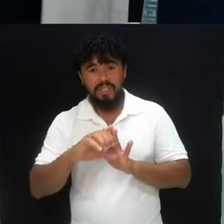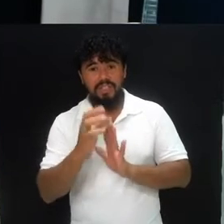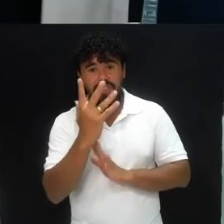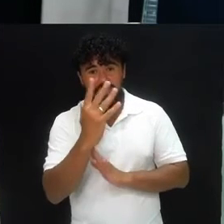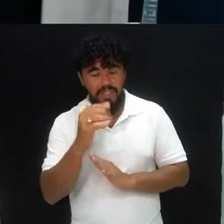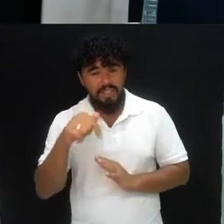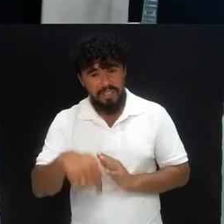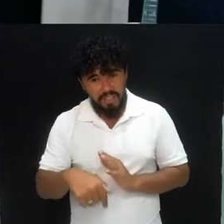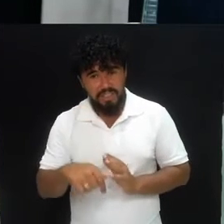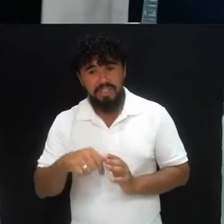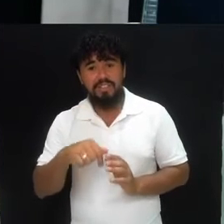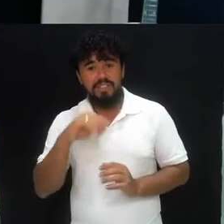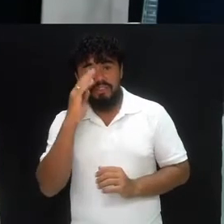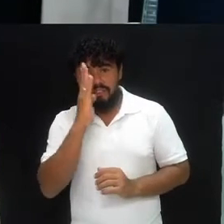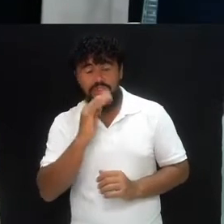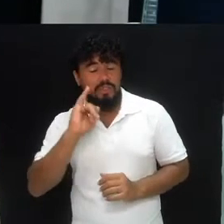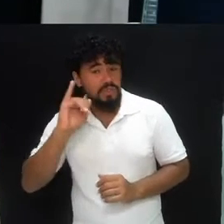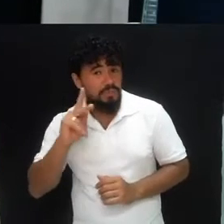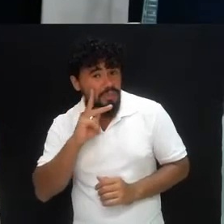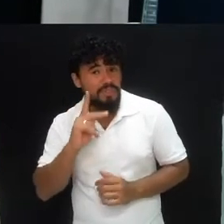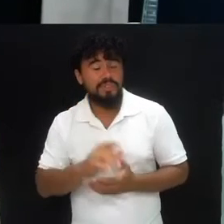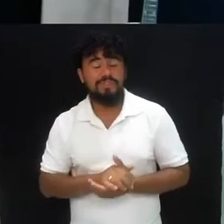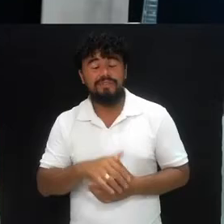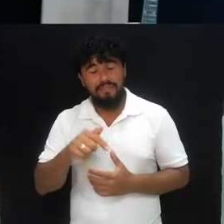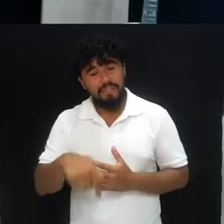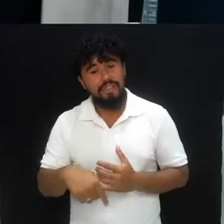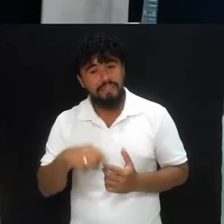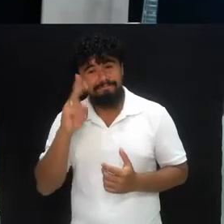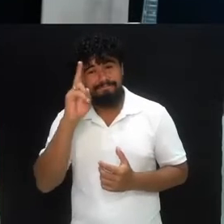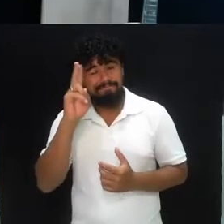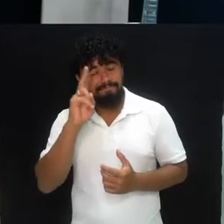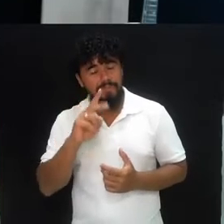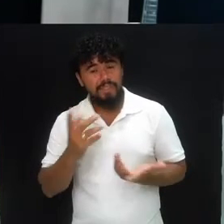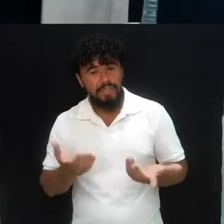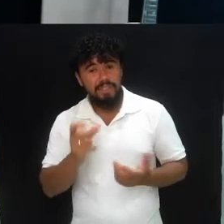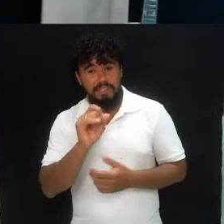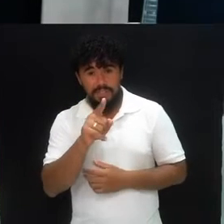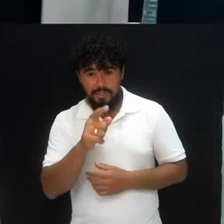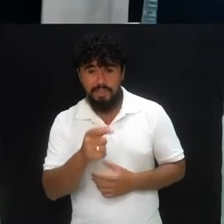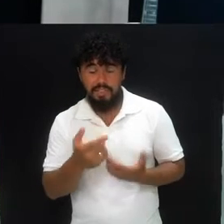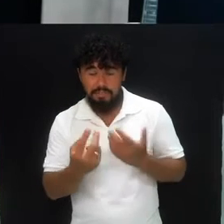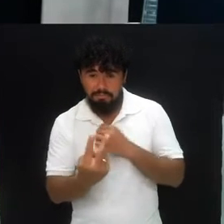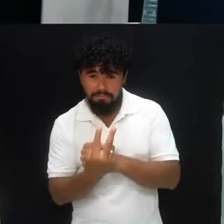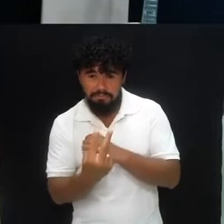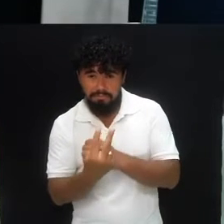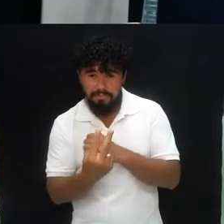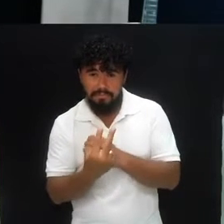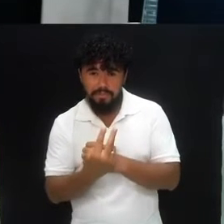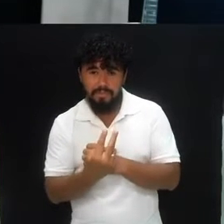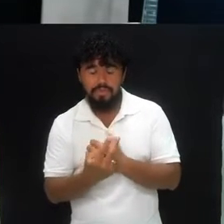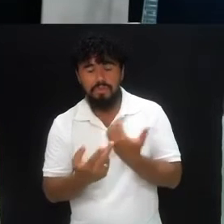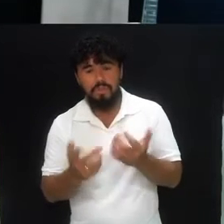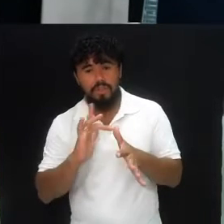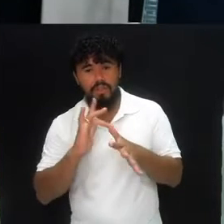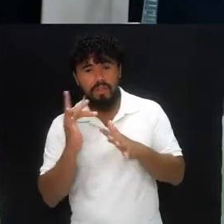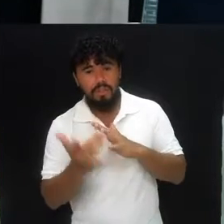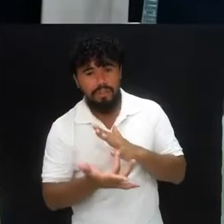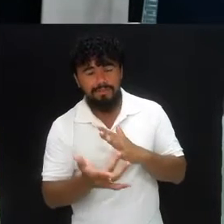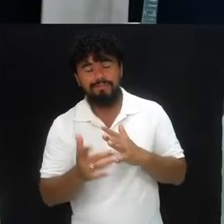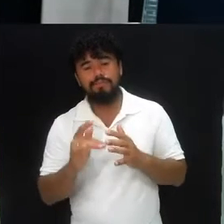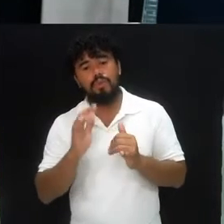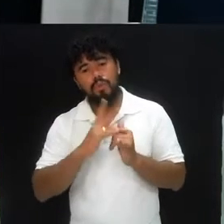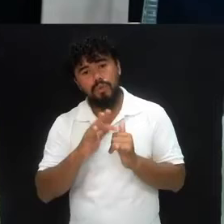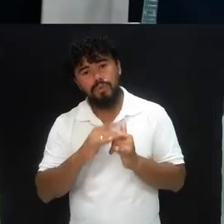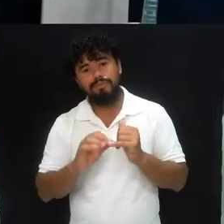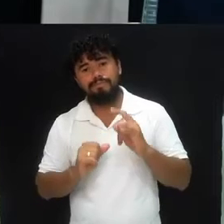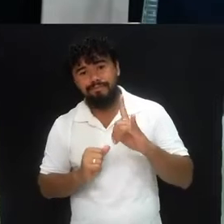respeito do tempo que nós estamos vivendo nessa história. Se você está conosco através das redes sociais, do YouTube,